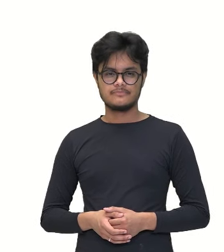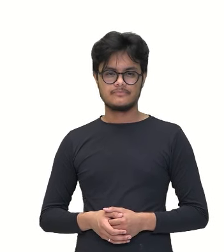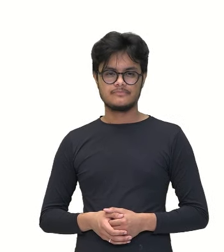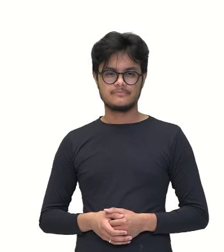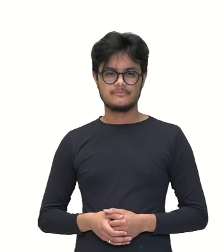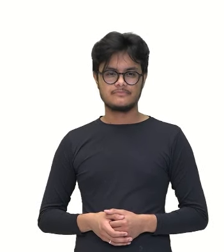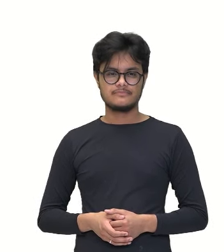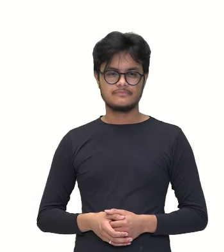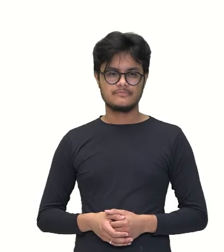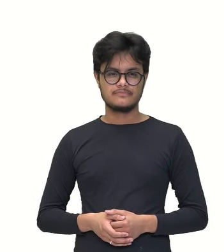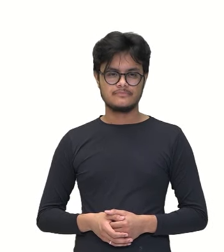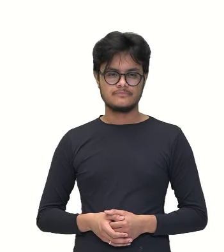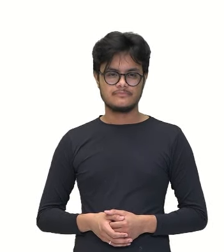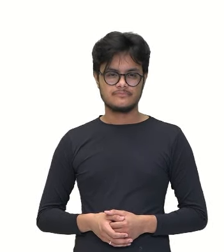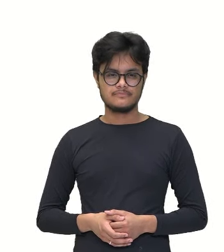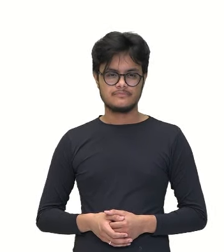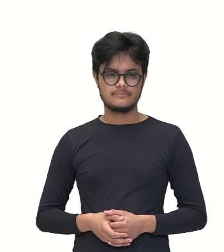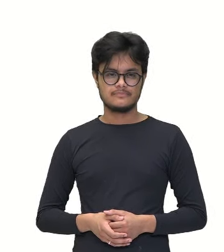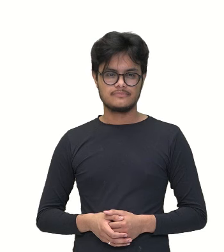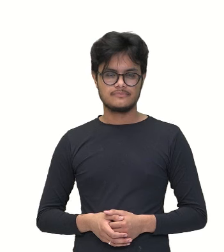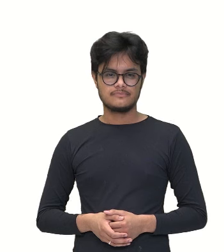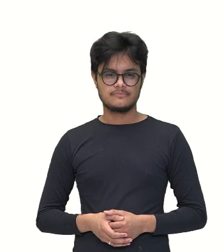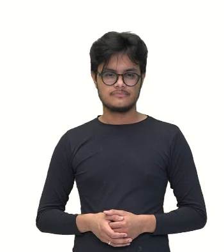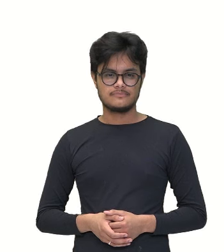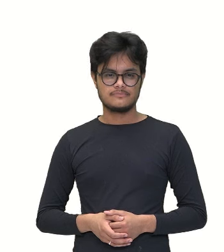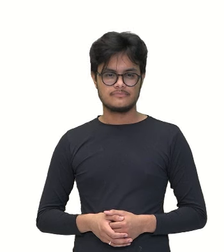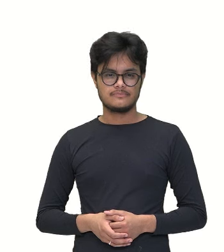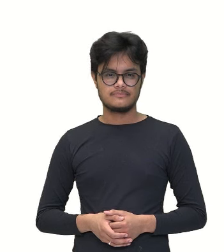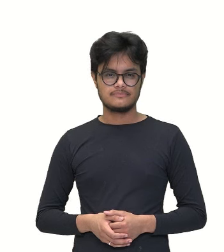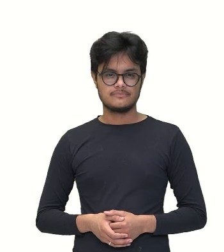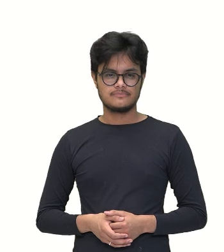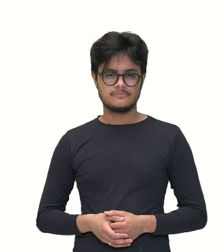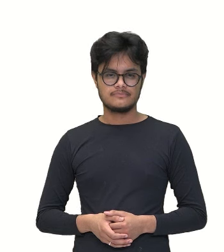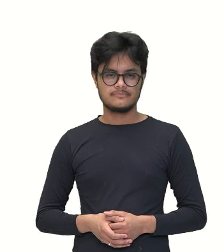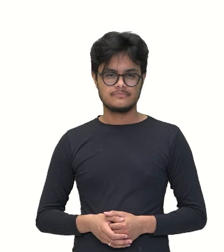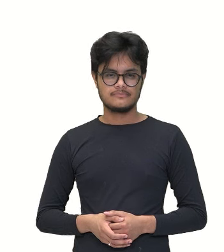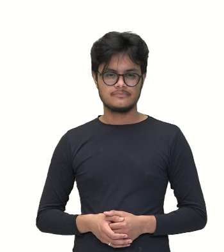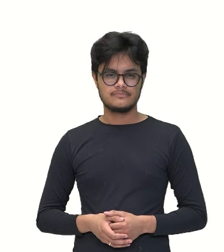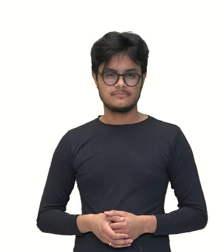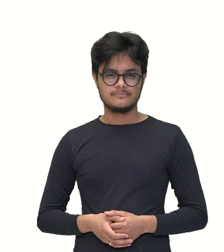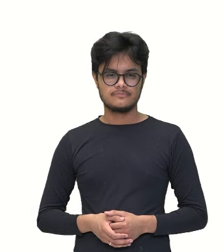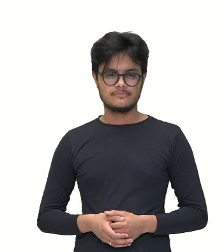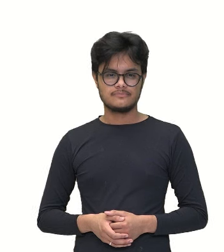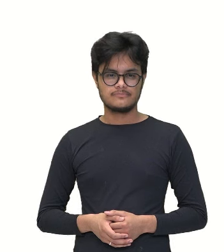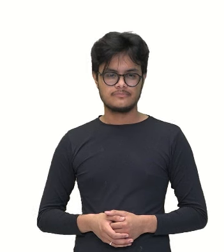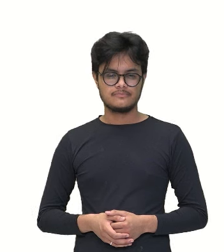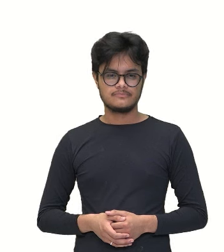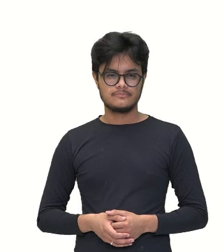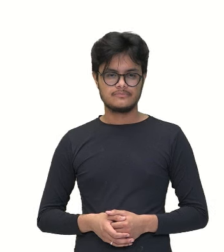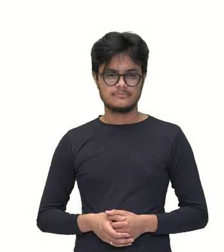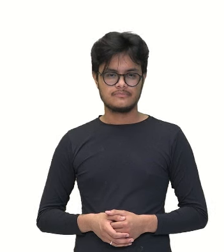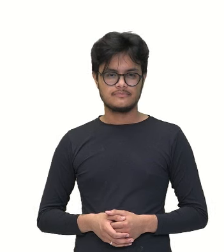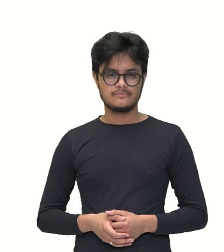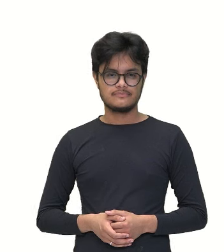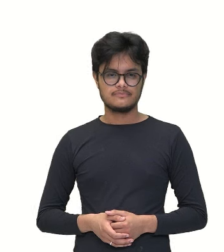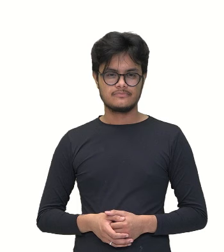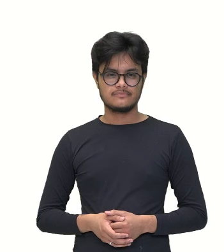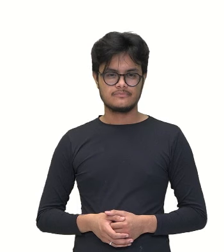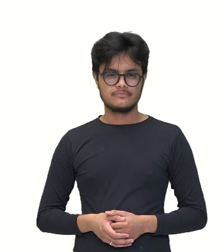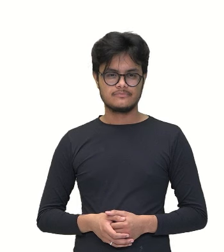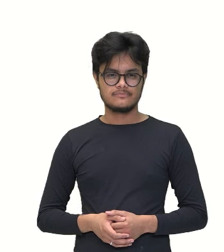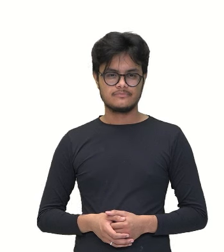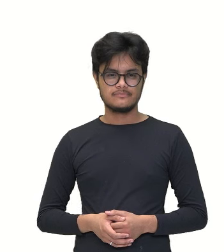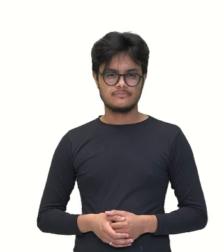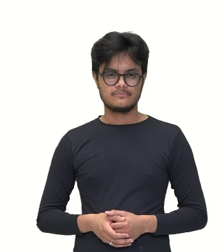torneiras, olha só, diminuiu a quantidade de torneira, aumentou a quantidade de horas, né? Dá bem para a gente